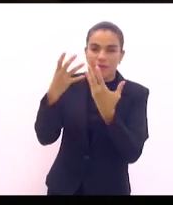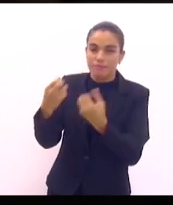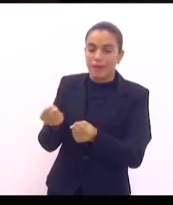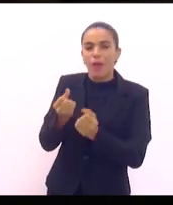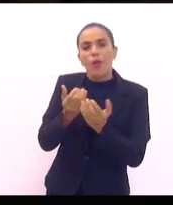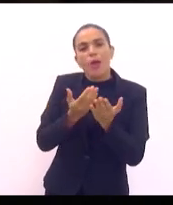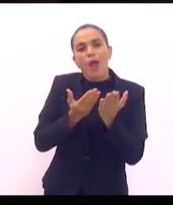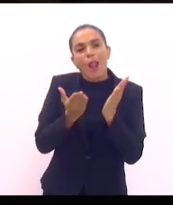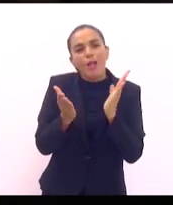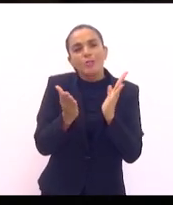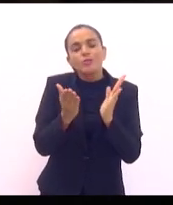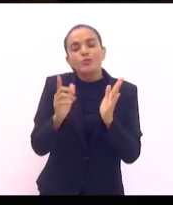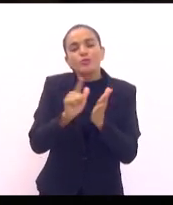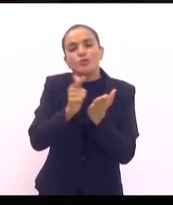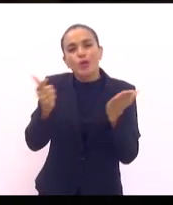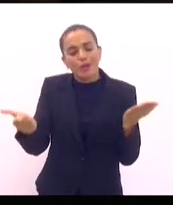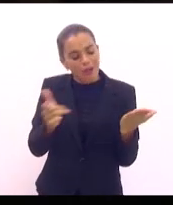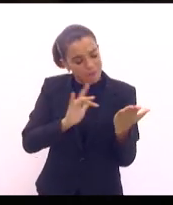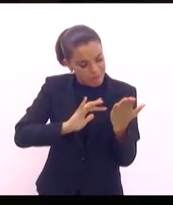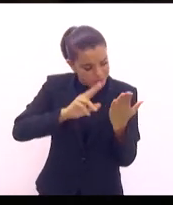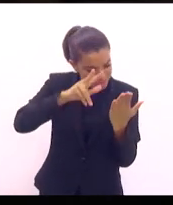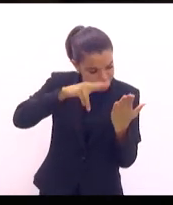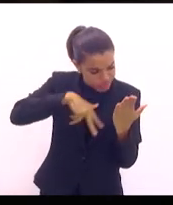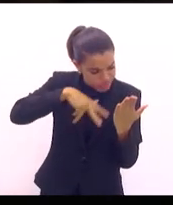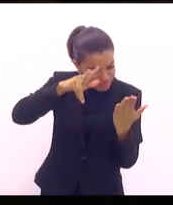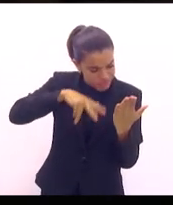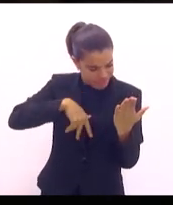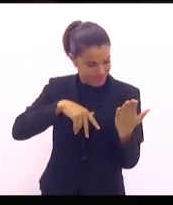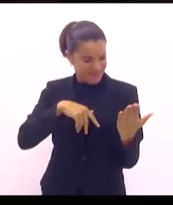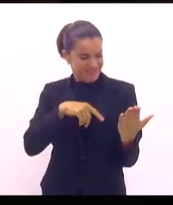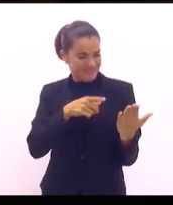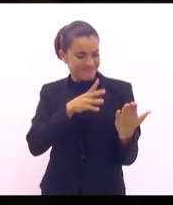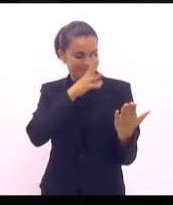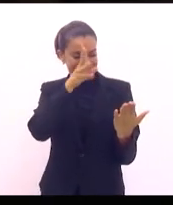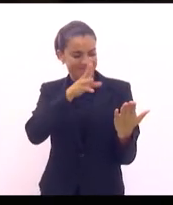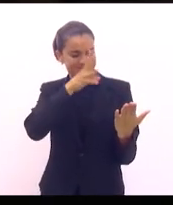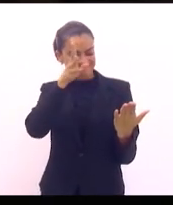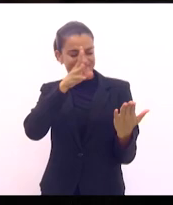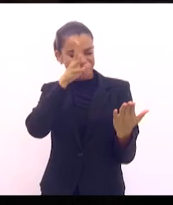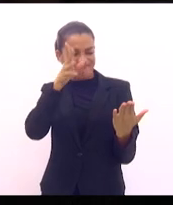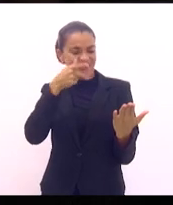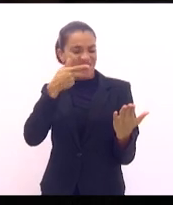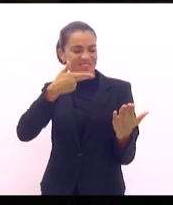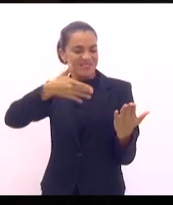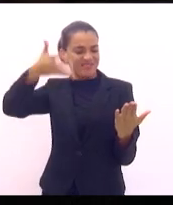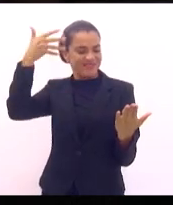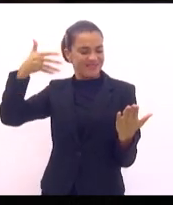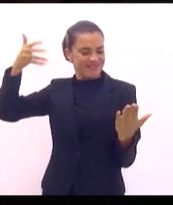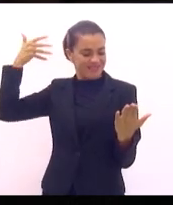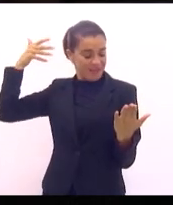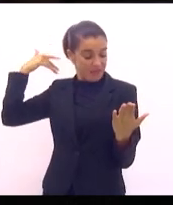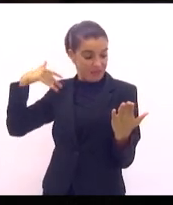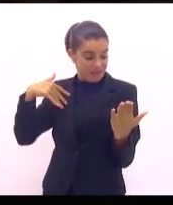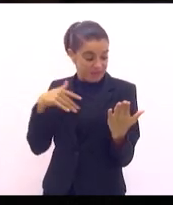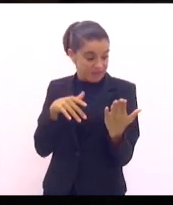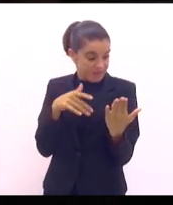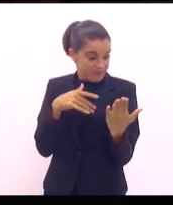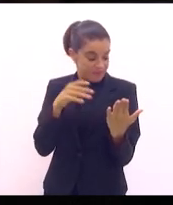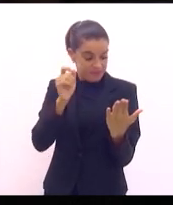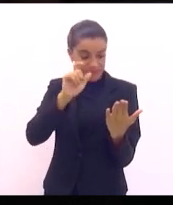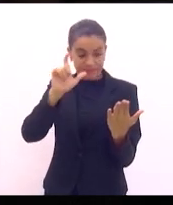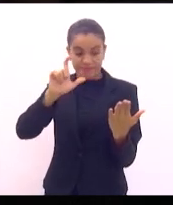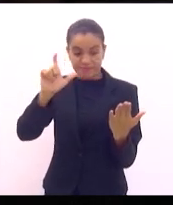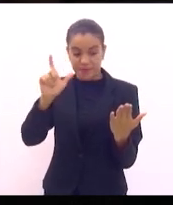ler nos jornais muita teorização falando do passado não sei quem como